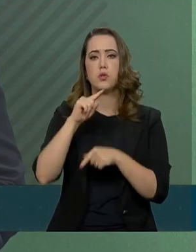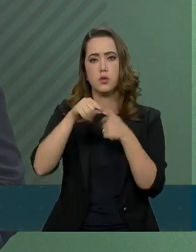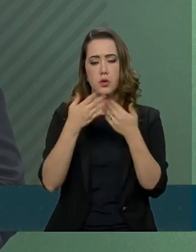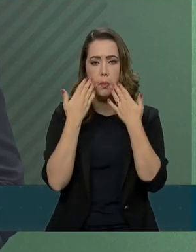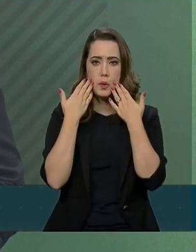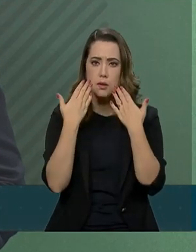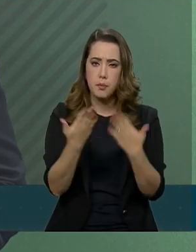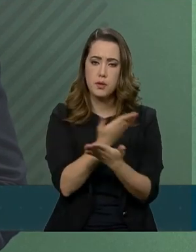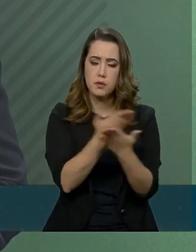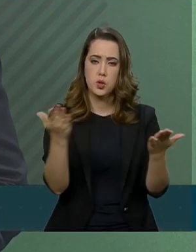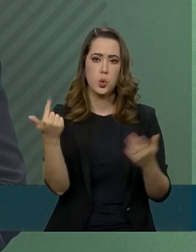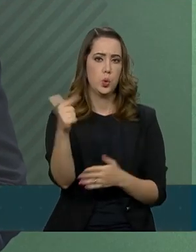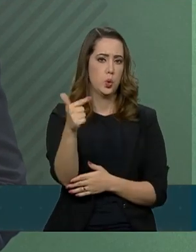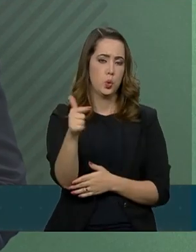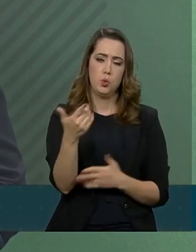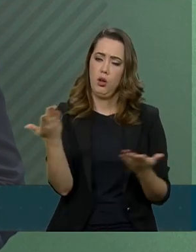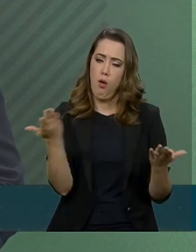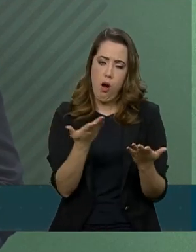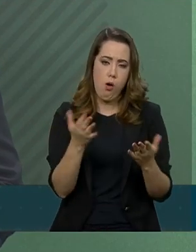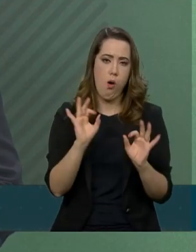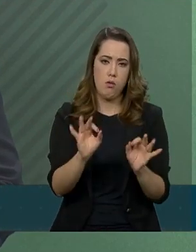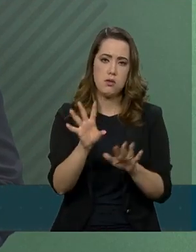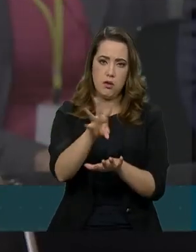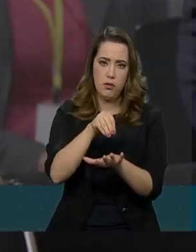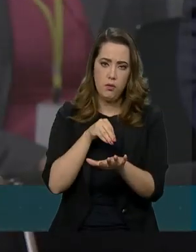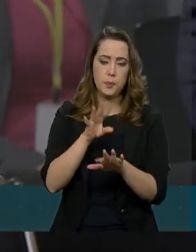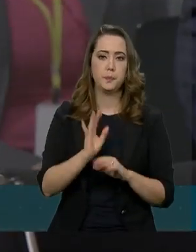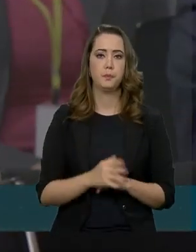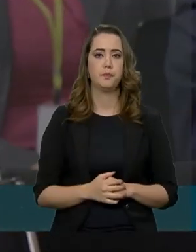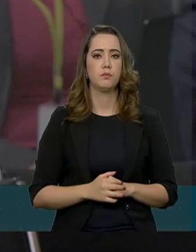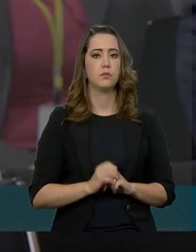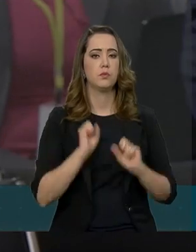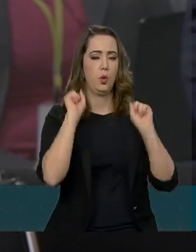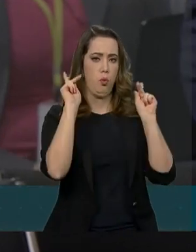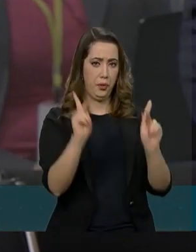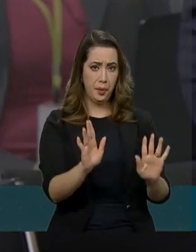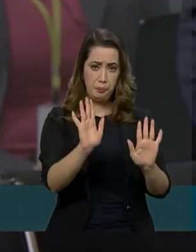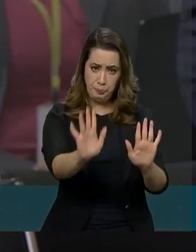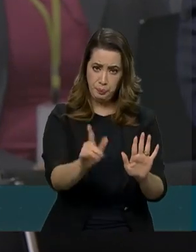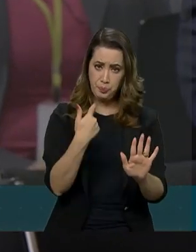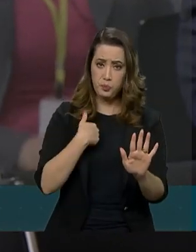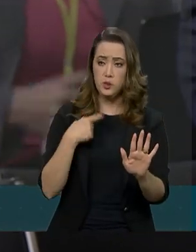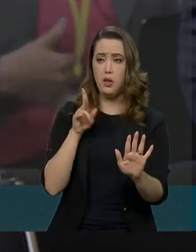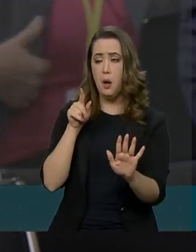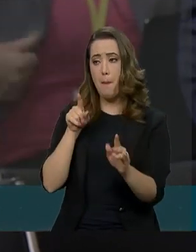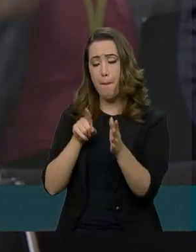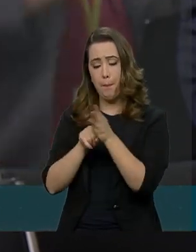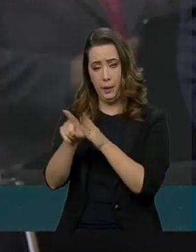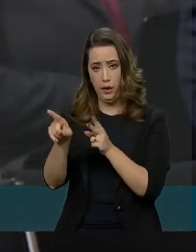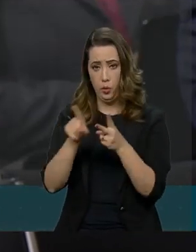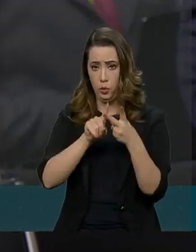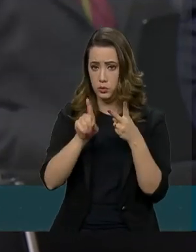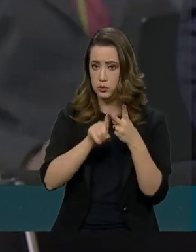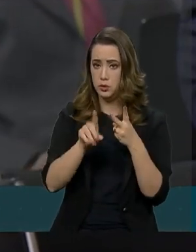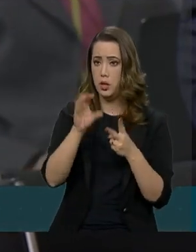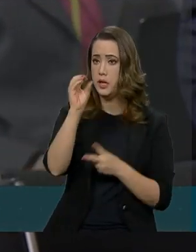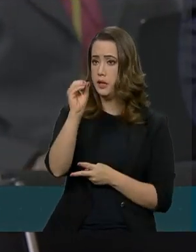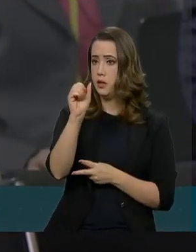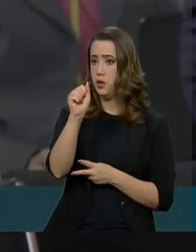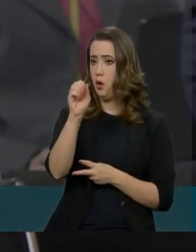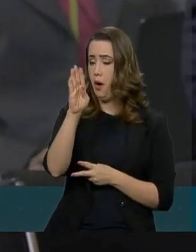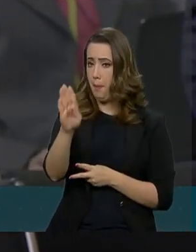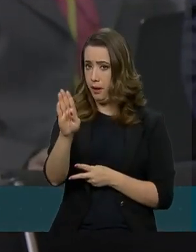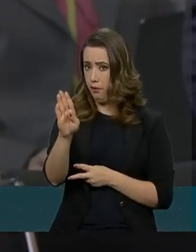Eu não tenho este dado agora, Jussara. Agora, ainda em relação ao AB, o presidente disse que o pai do